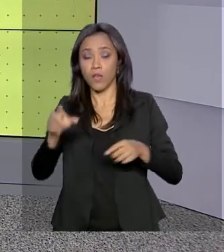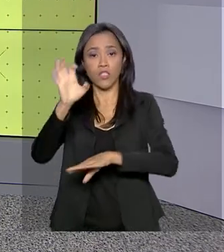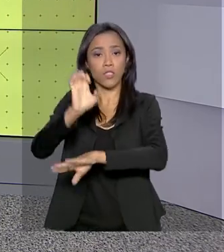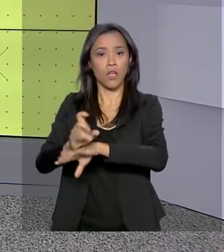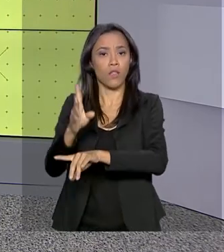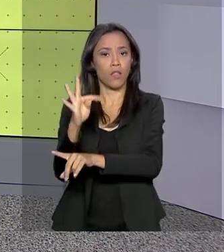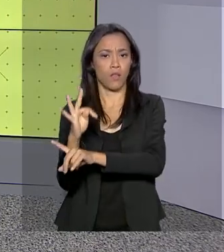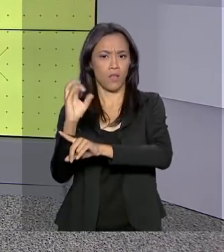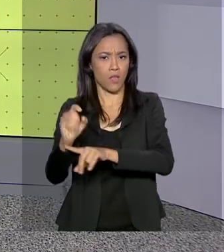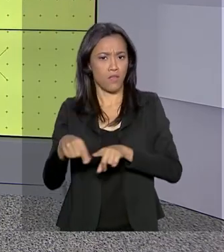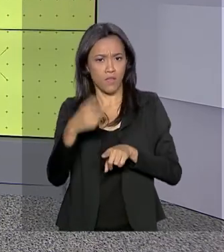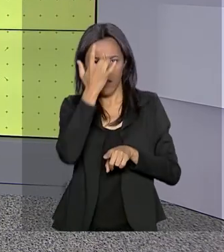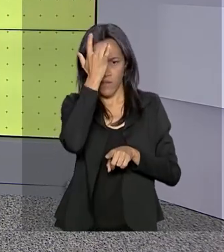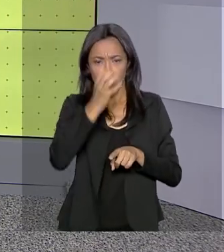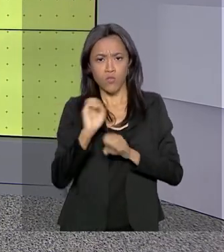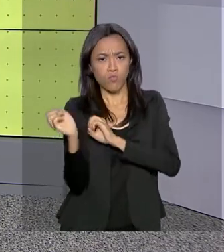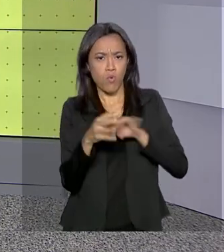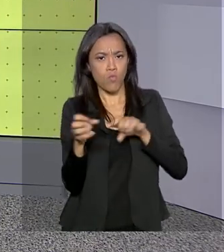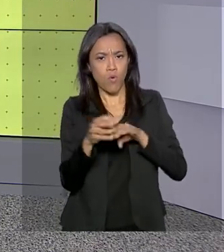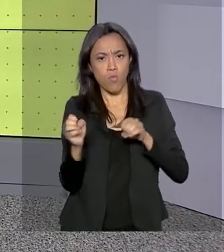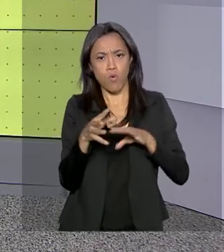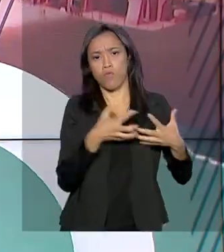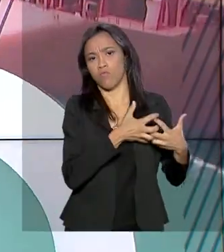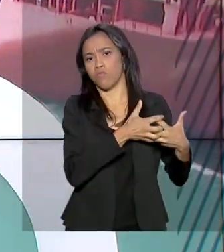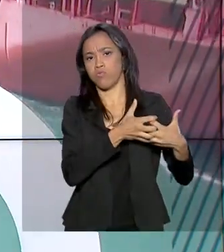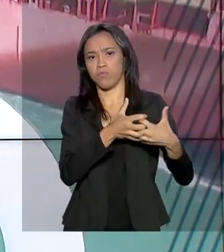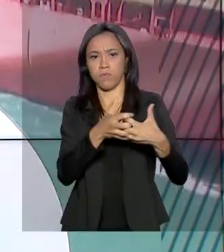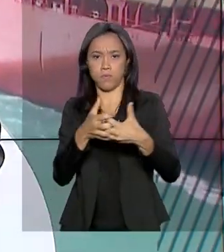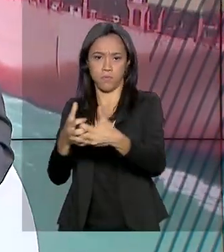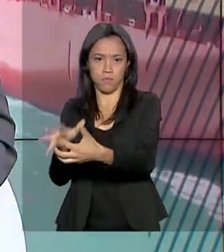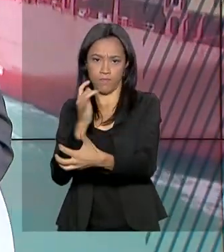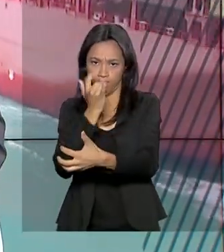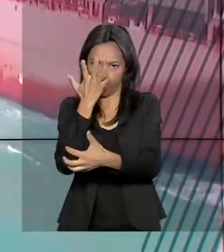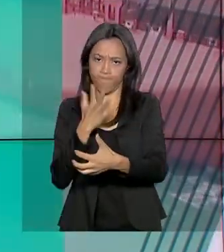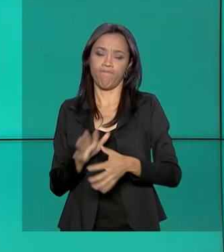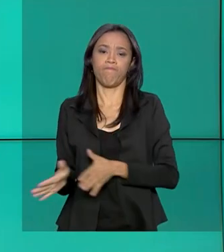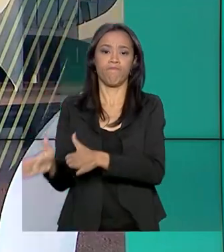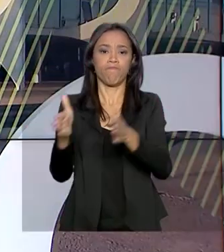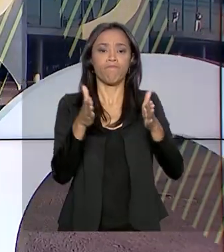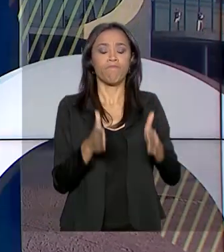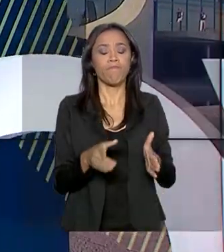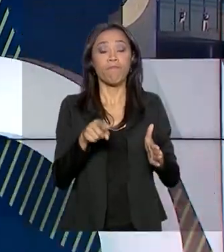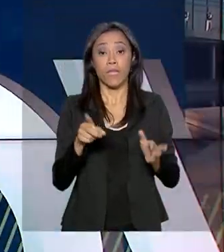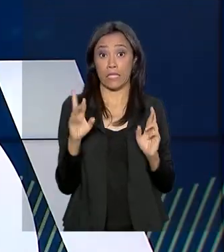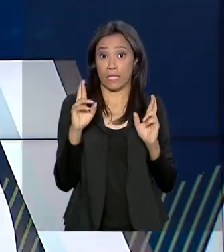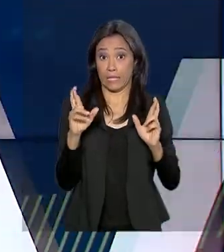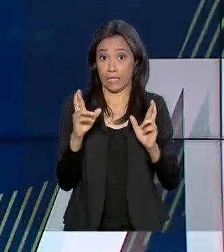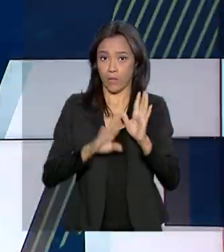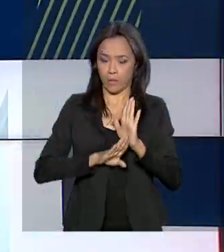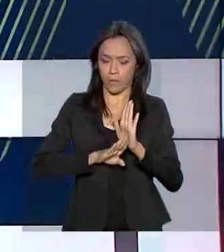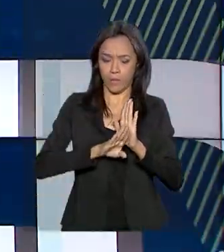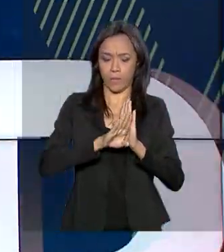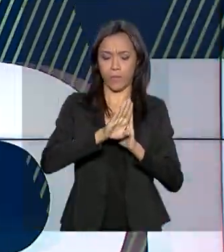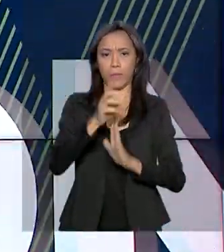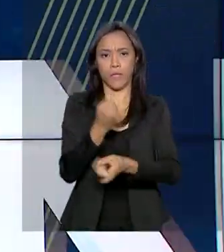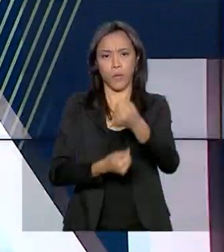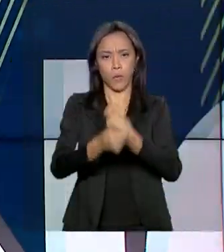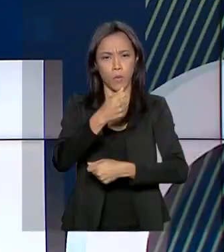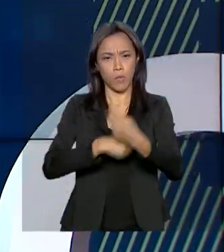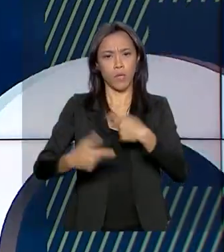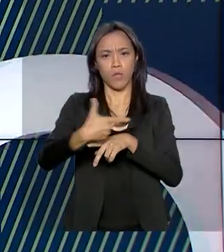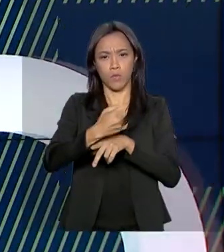facilitar o escoamento dos produtos agrícolas da região. A expectativa de crescimento da economia em 2019